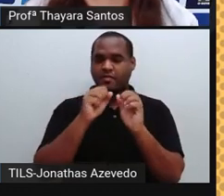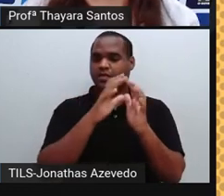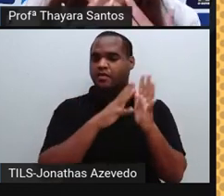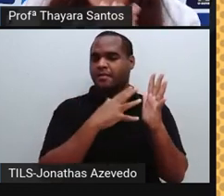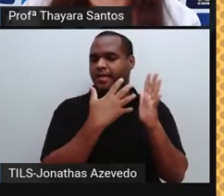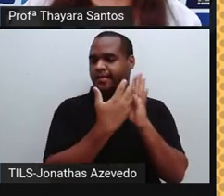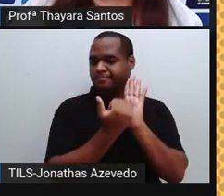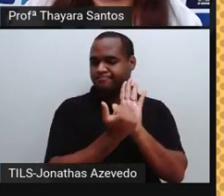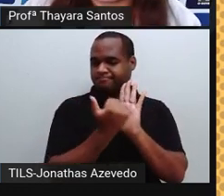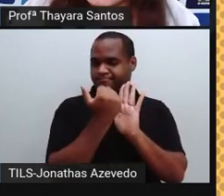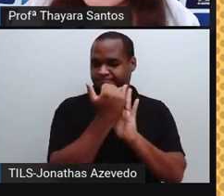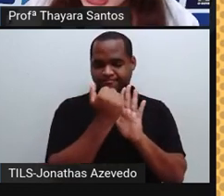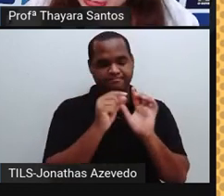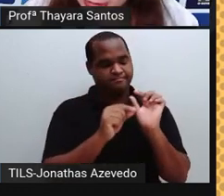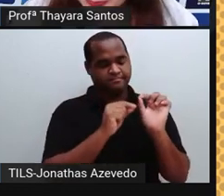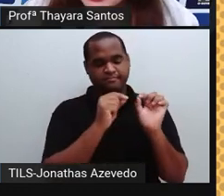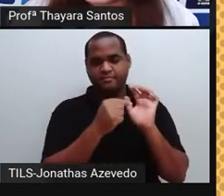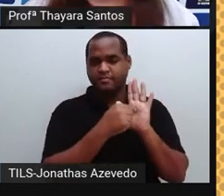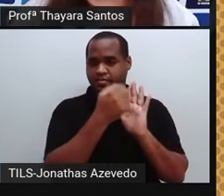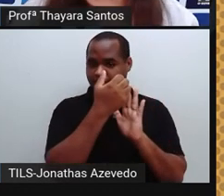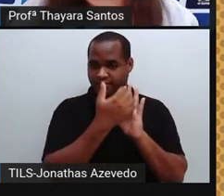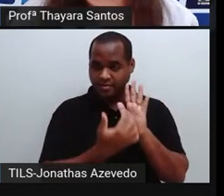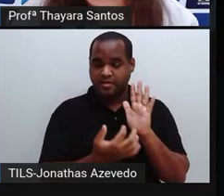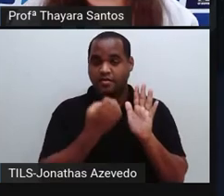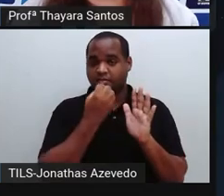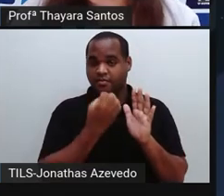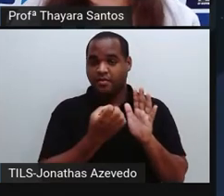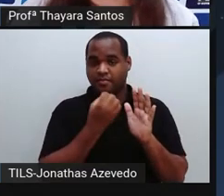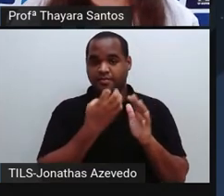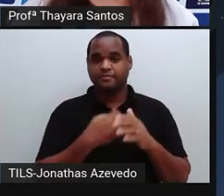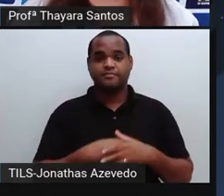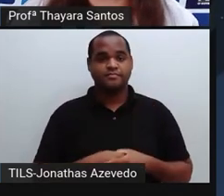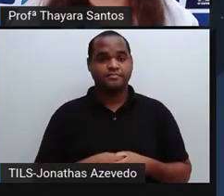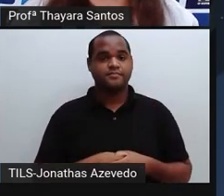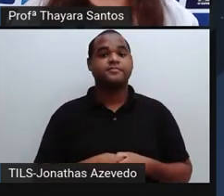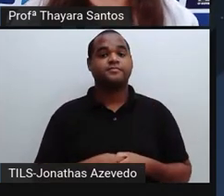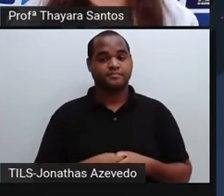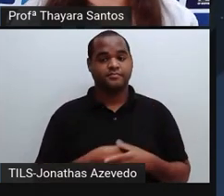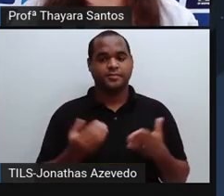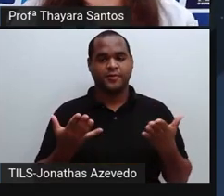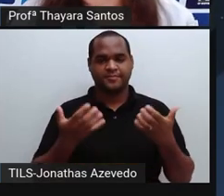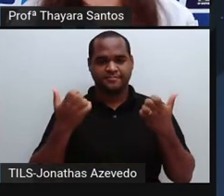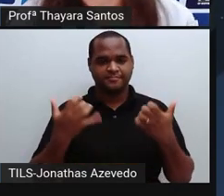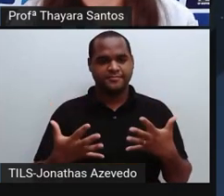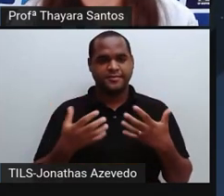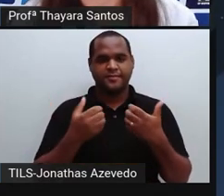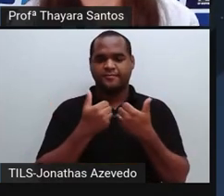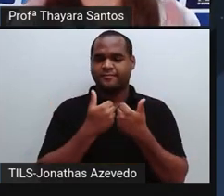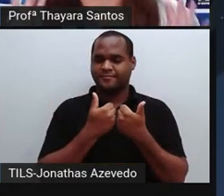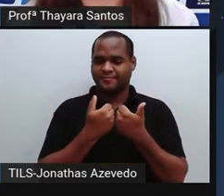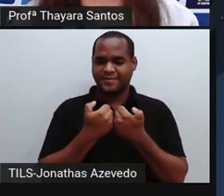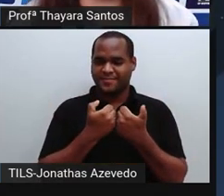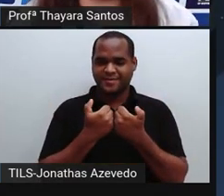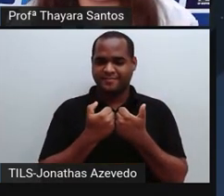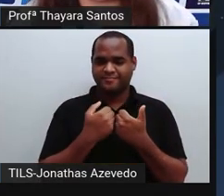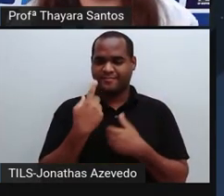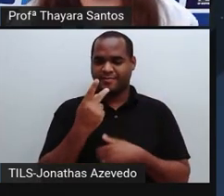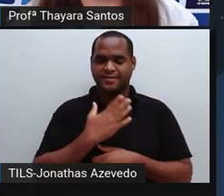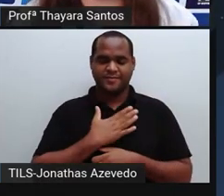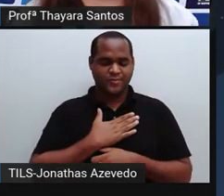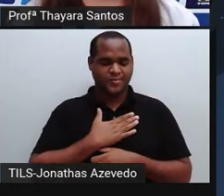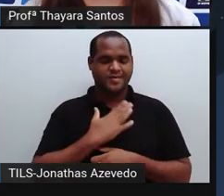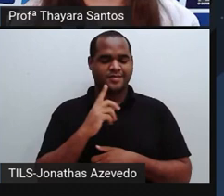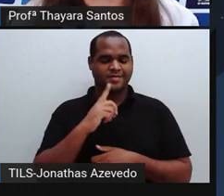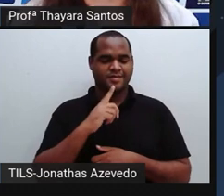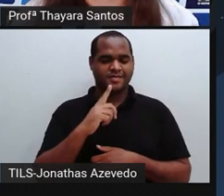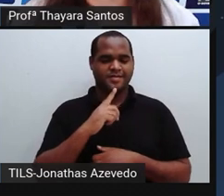periódica especificamente. E agora, a gente vai para a hora que eu sei que vocês mais gostam do